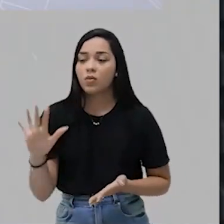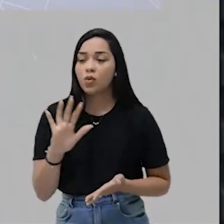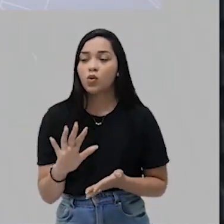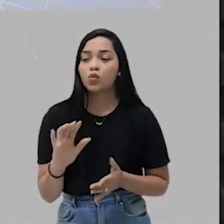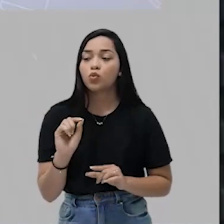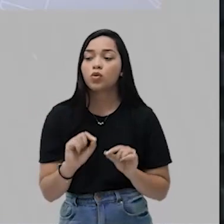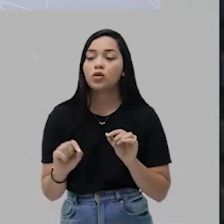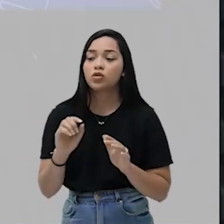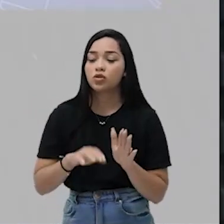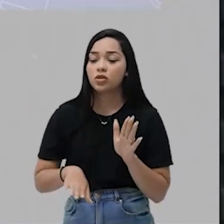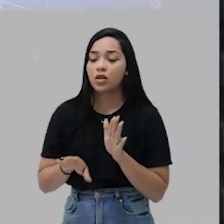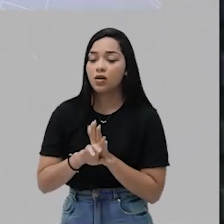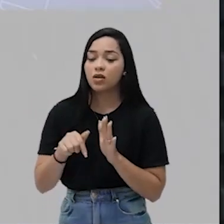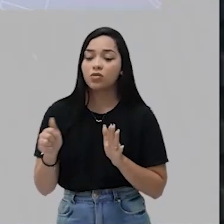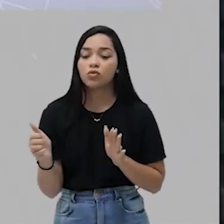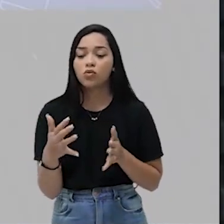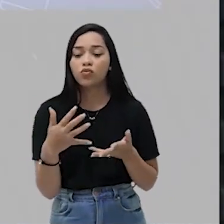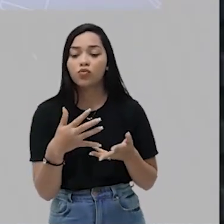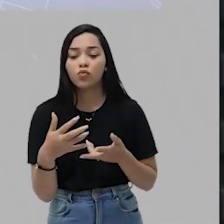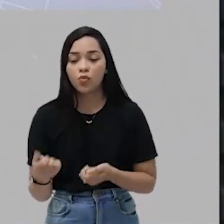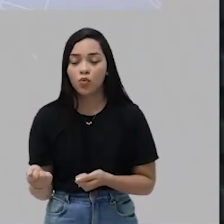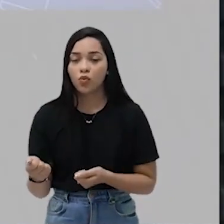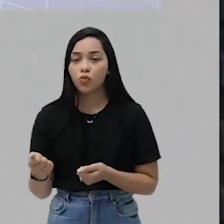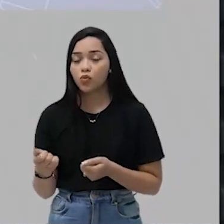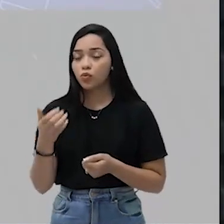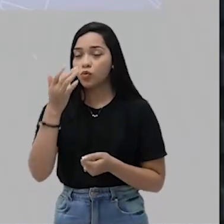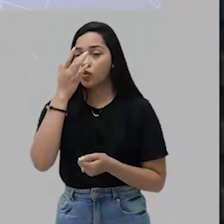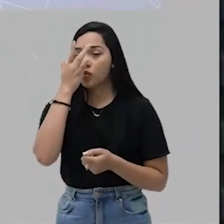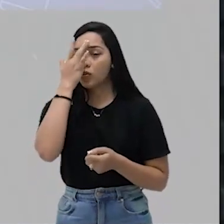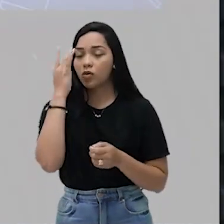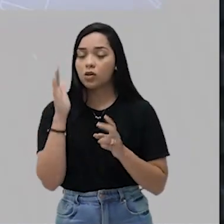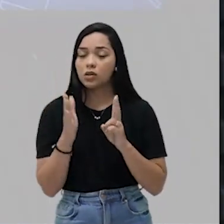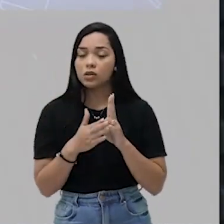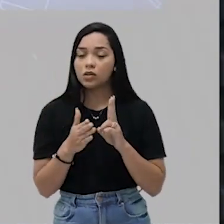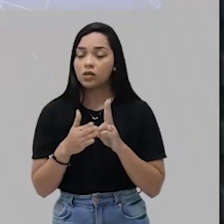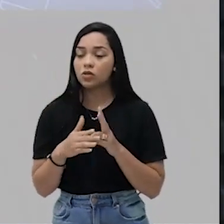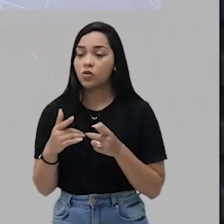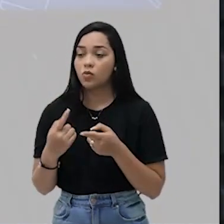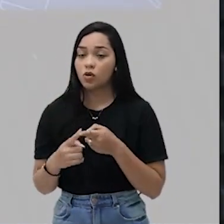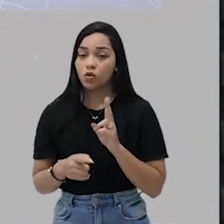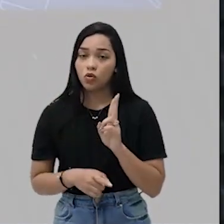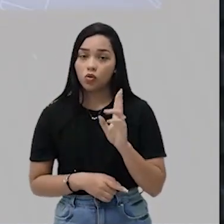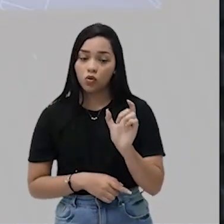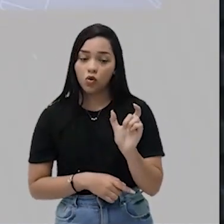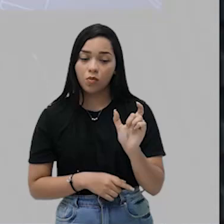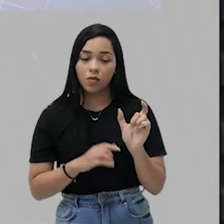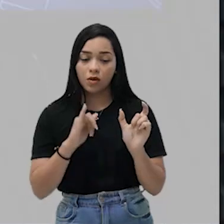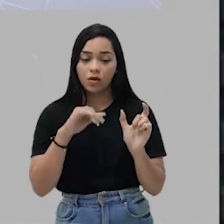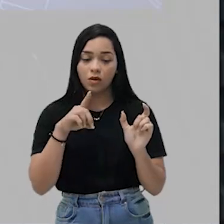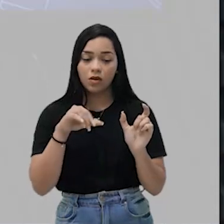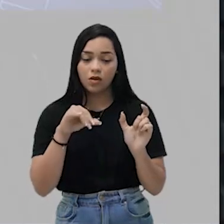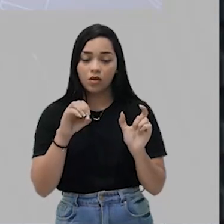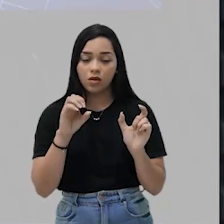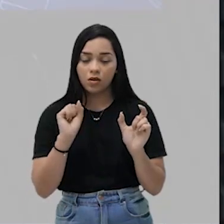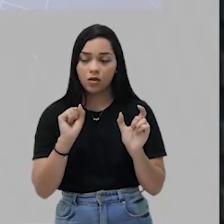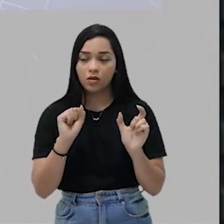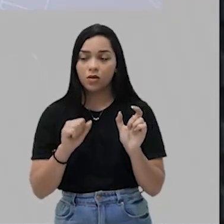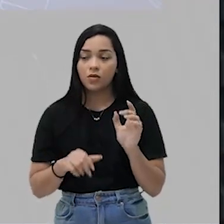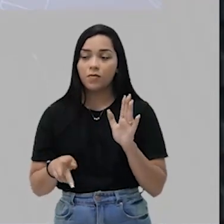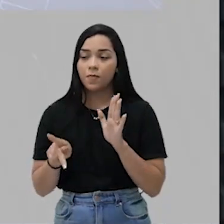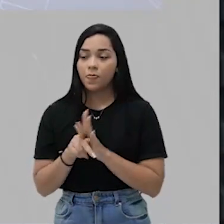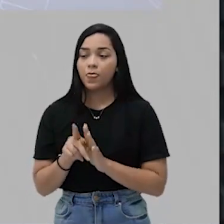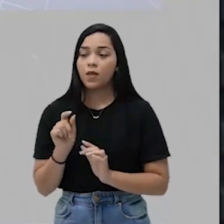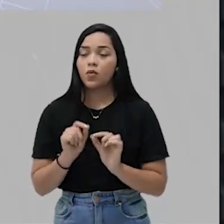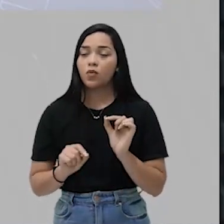quando chegaram aqui no novo mundo, os índios. Porque essa denominação índios, na verdade, é uma